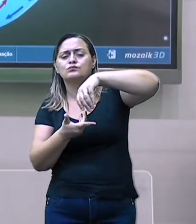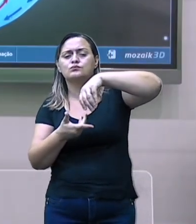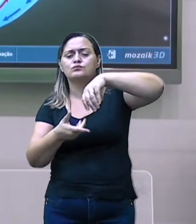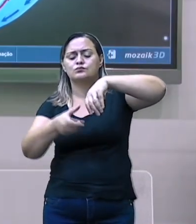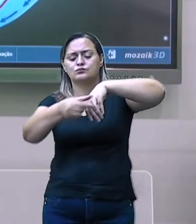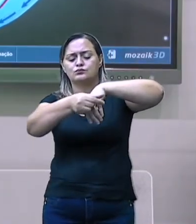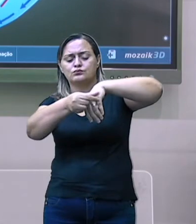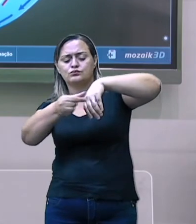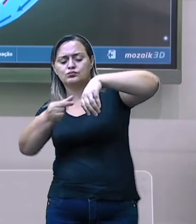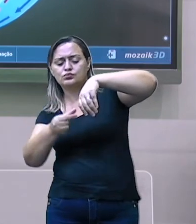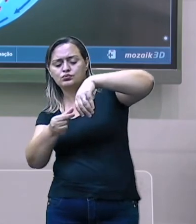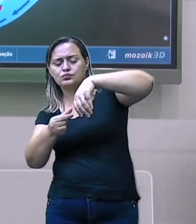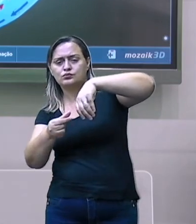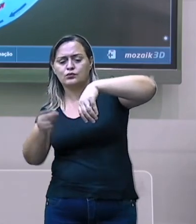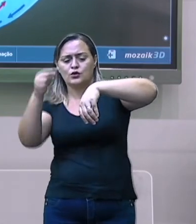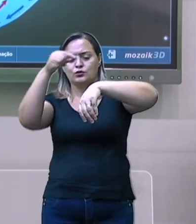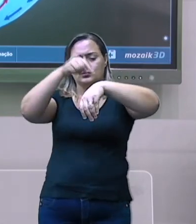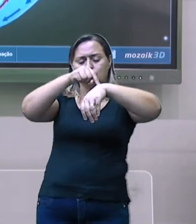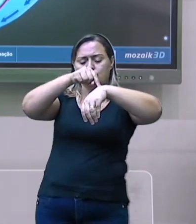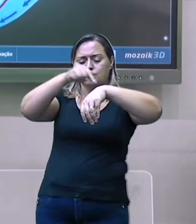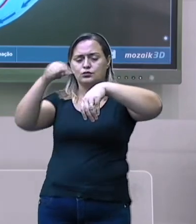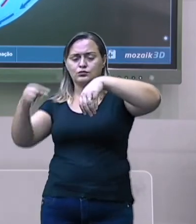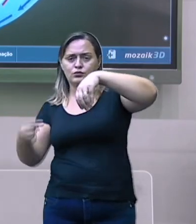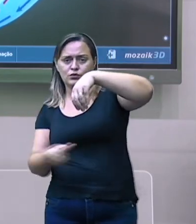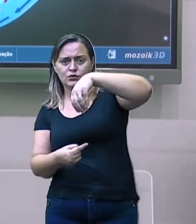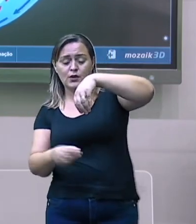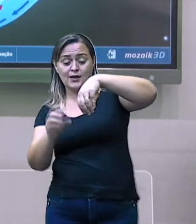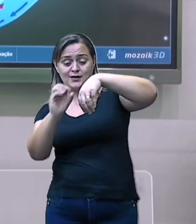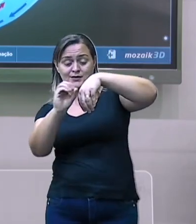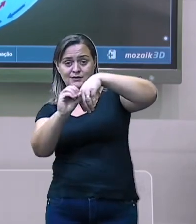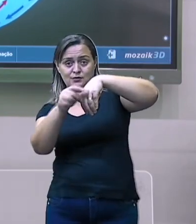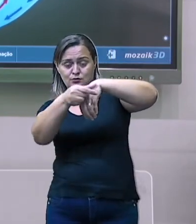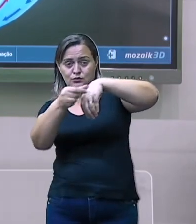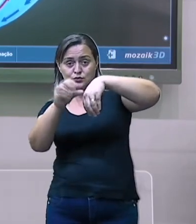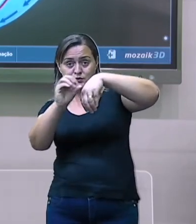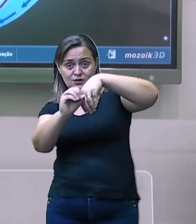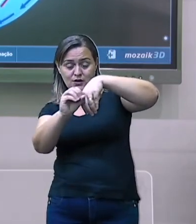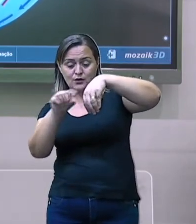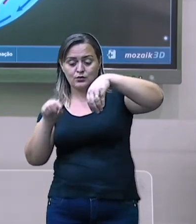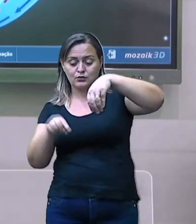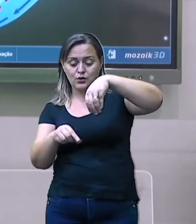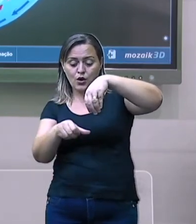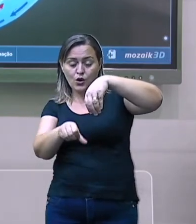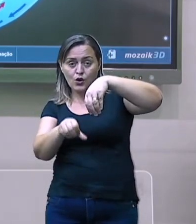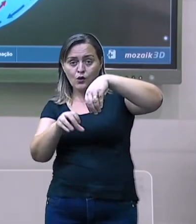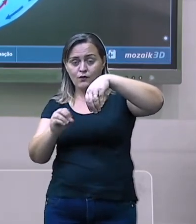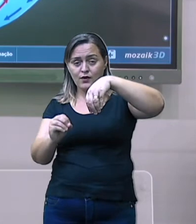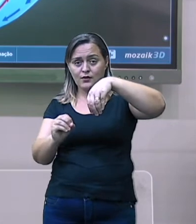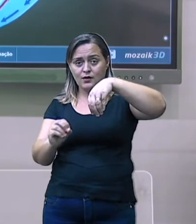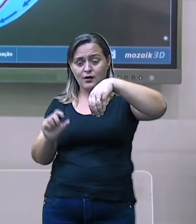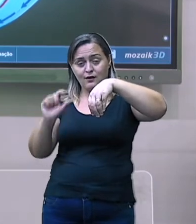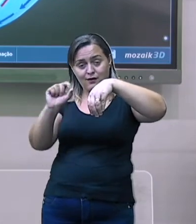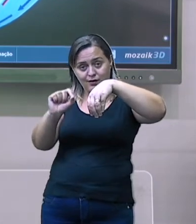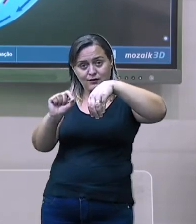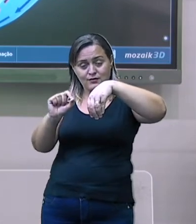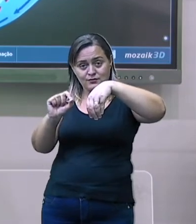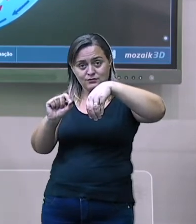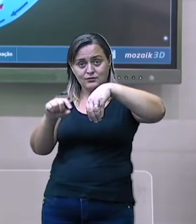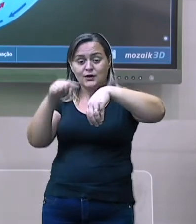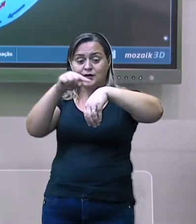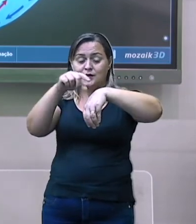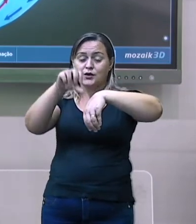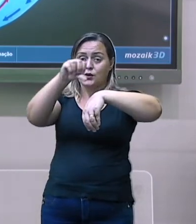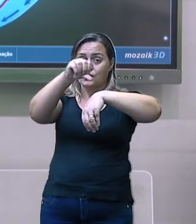e zero grau a 90 graus norte. Ok? Por isso que nós falamos, quanto